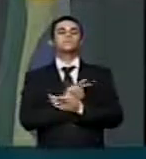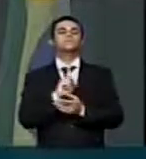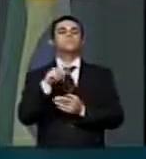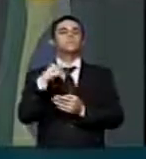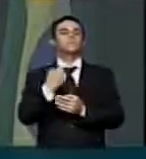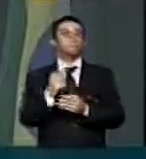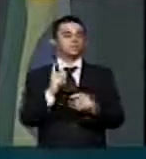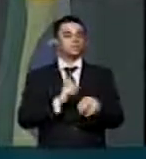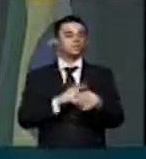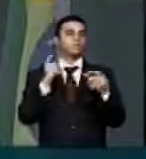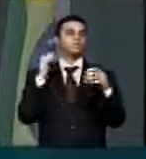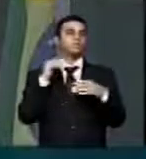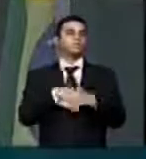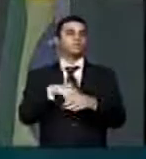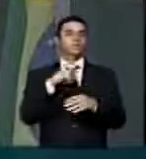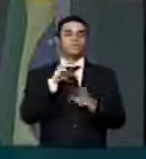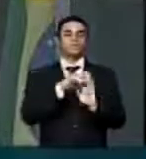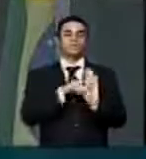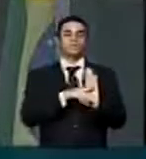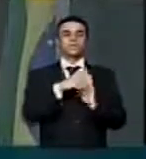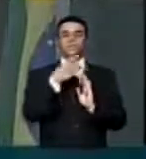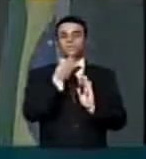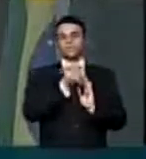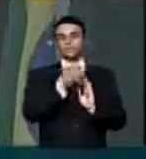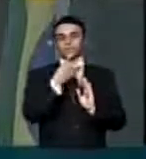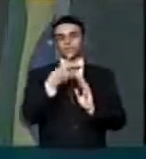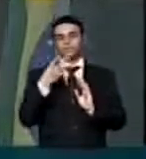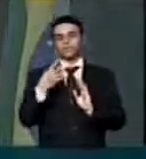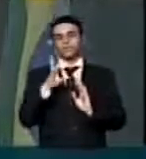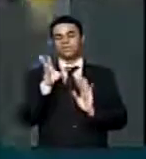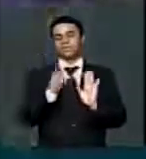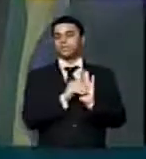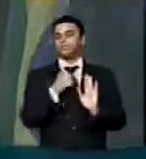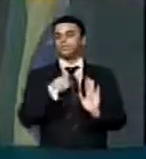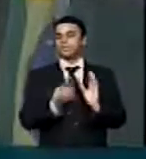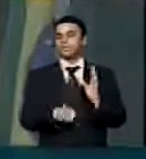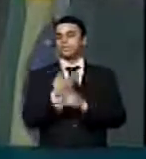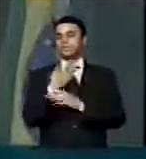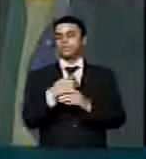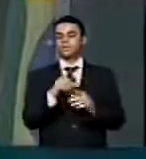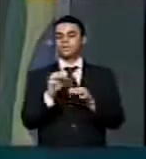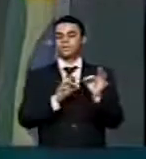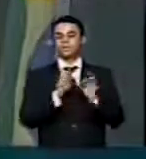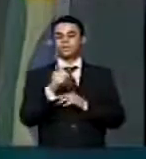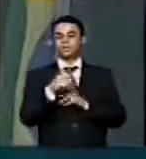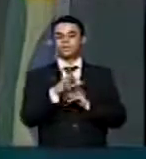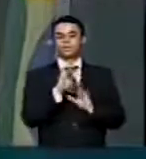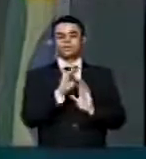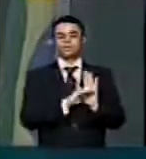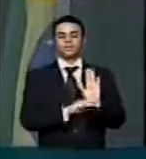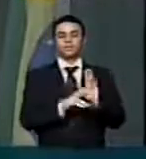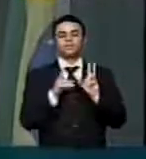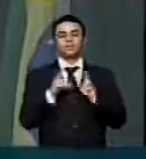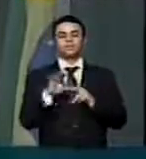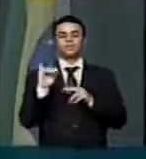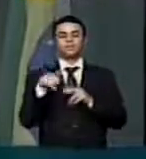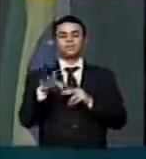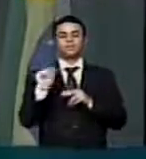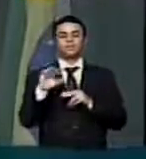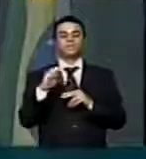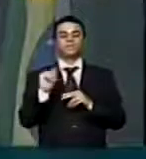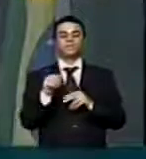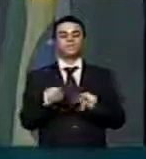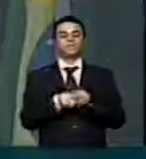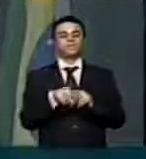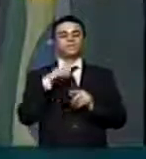votar a MP644, a emenda de minha autoria para corrigir a tabela de acordo com a inflação, a